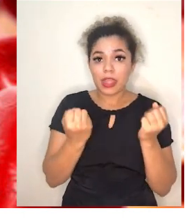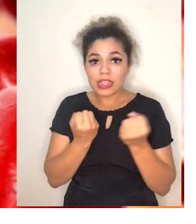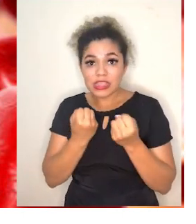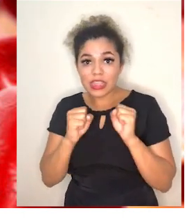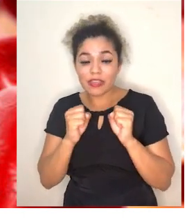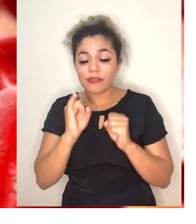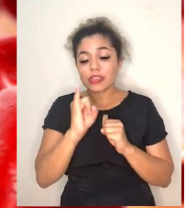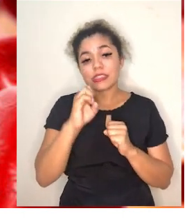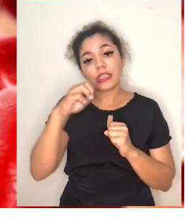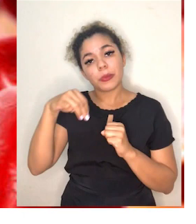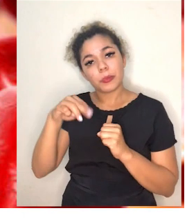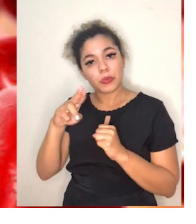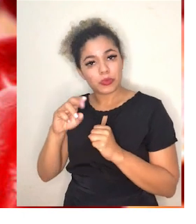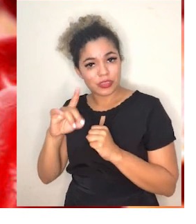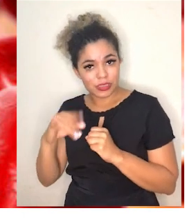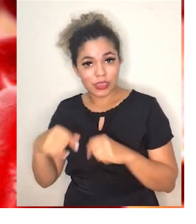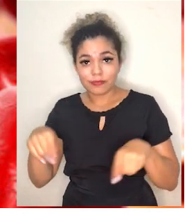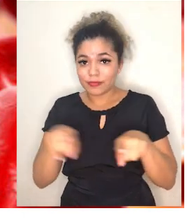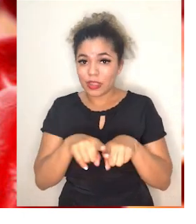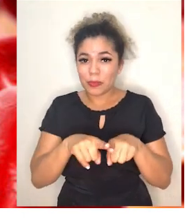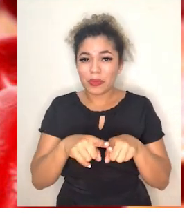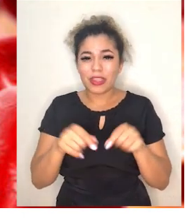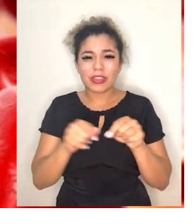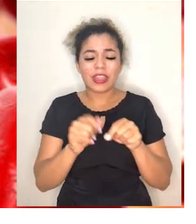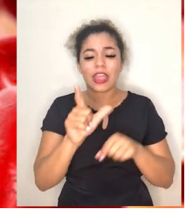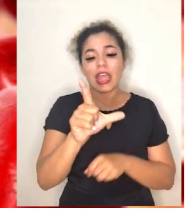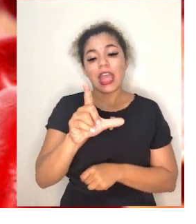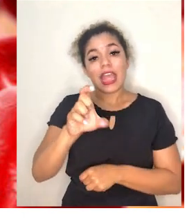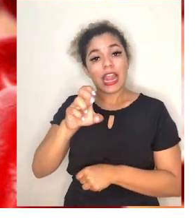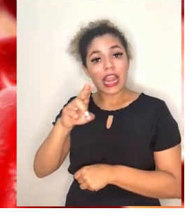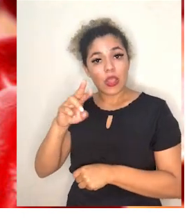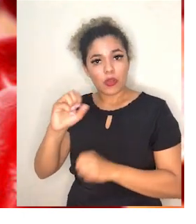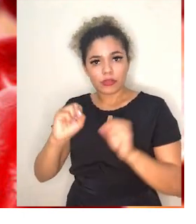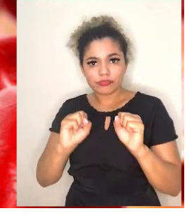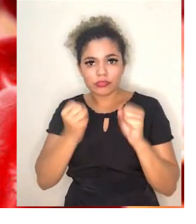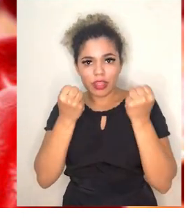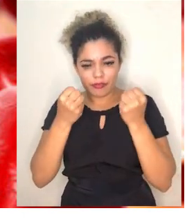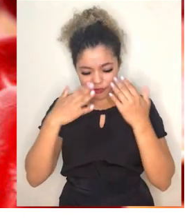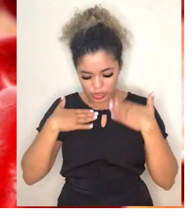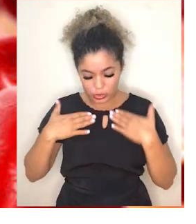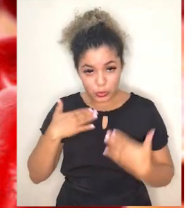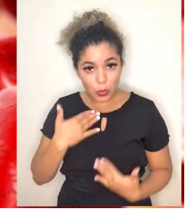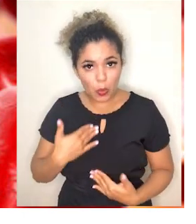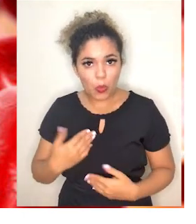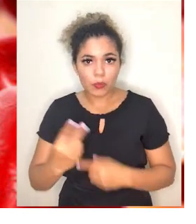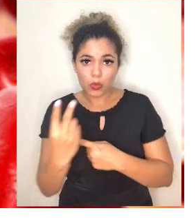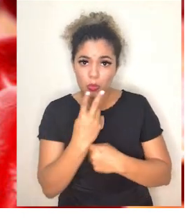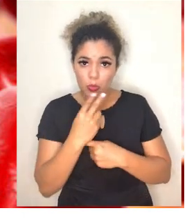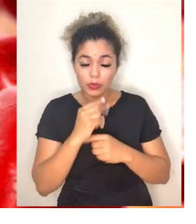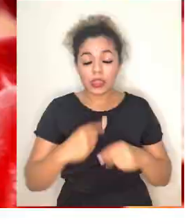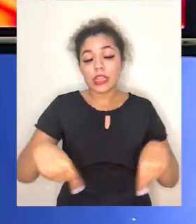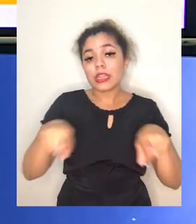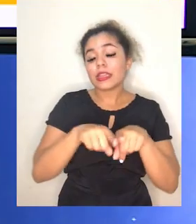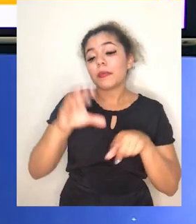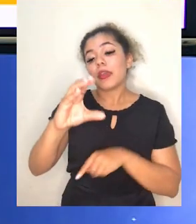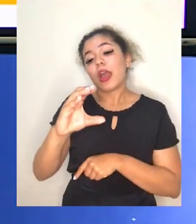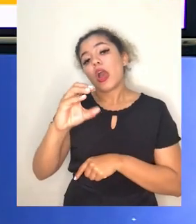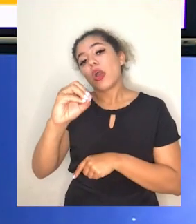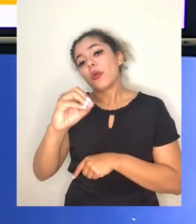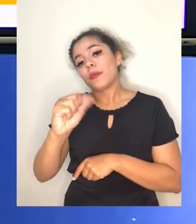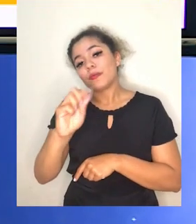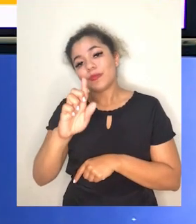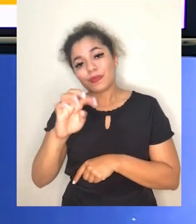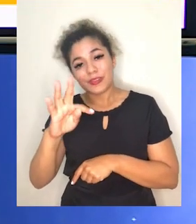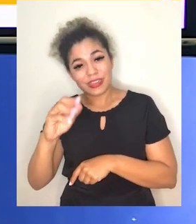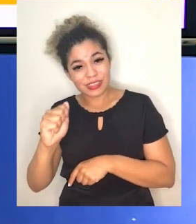imunidade, justamente pela produção dos leucócitos que atuam na defesa do organismo e também a coagulação sanguínea. O sangue